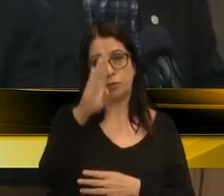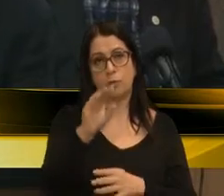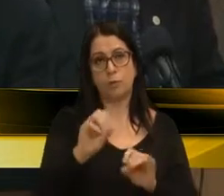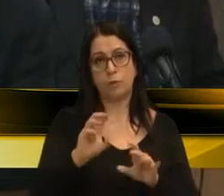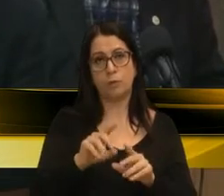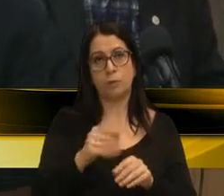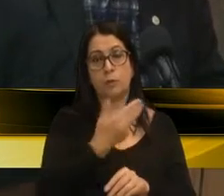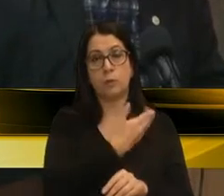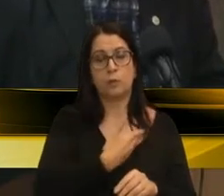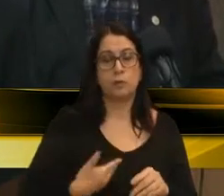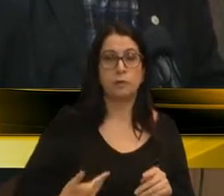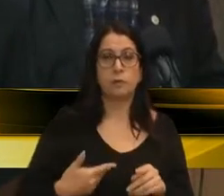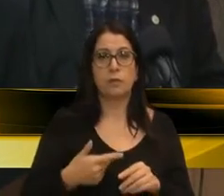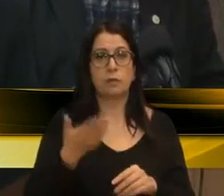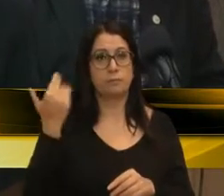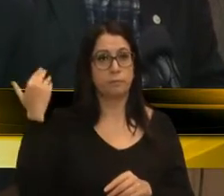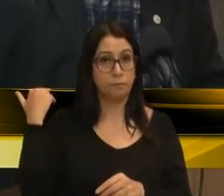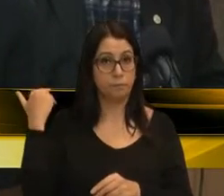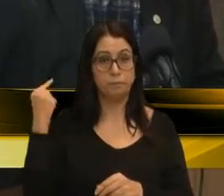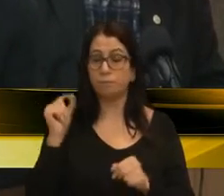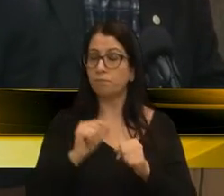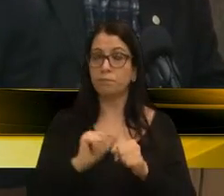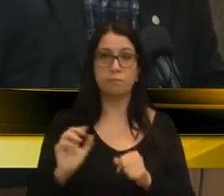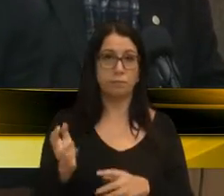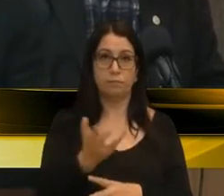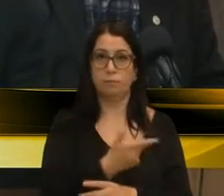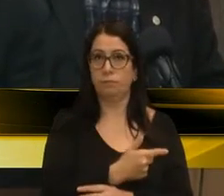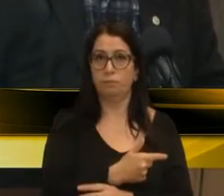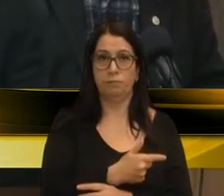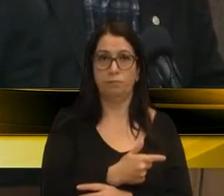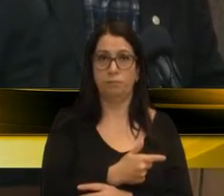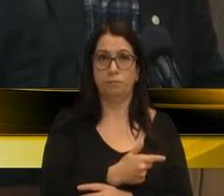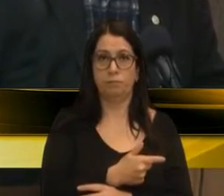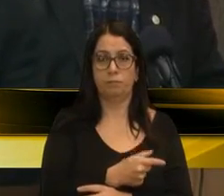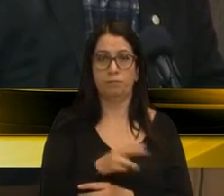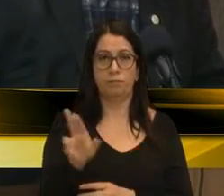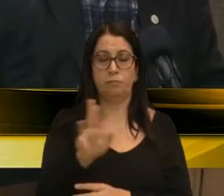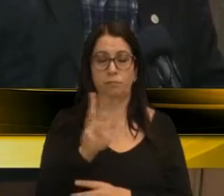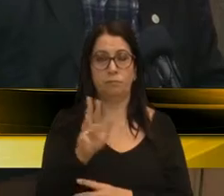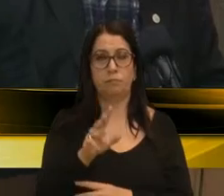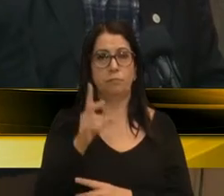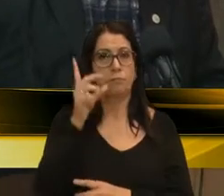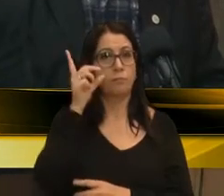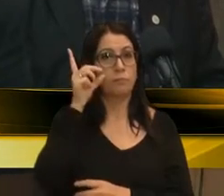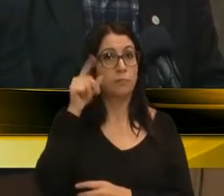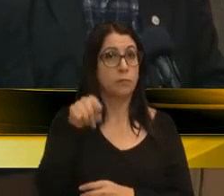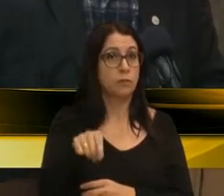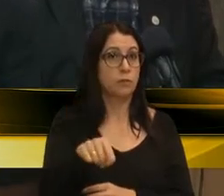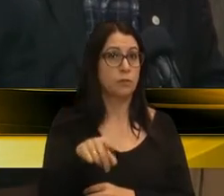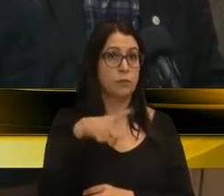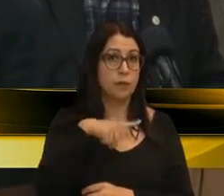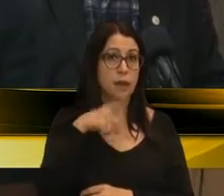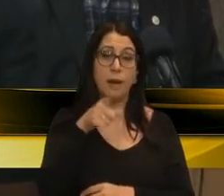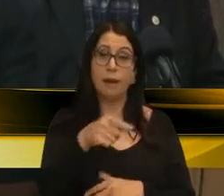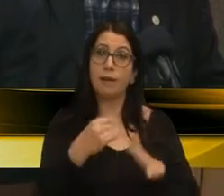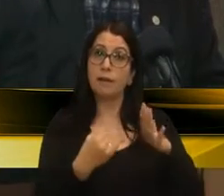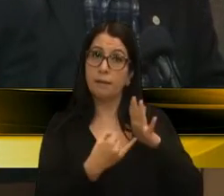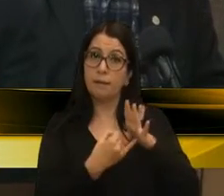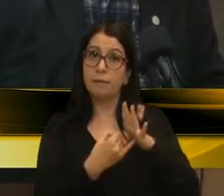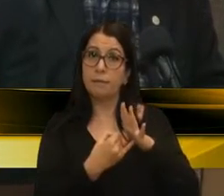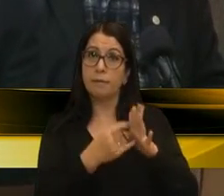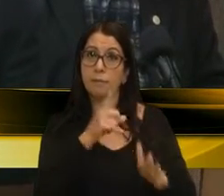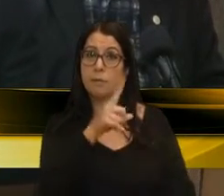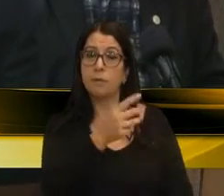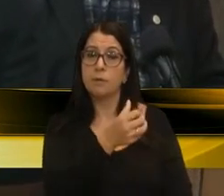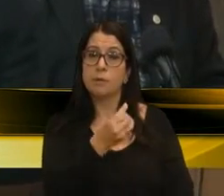Se o governo passado não fez tudo, o governo Lula, o governo Dilma, mas está lá o Instituto Federal, é 1